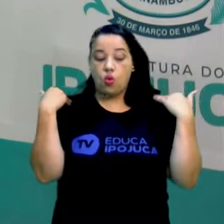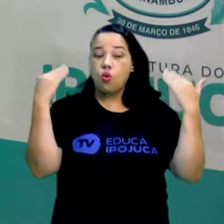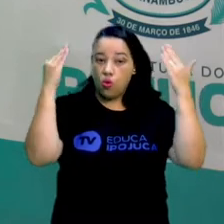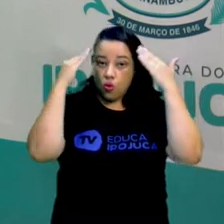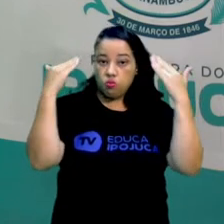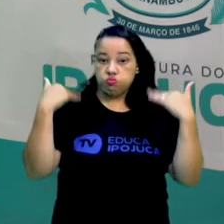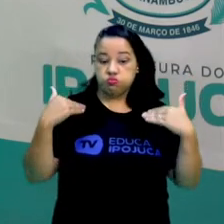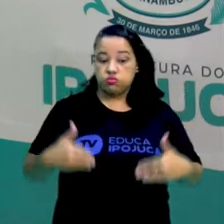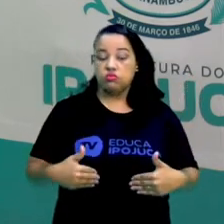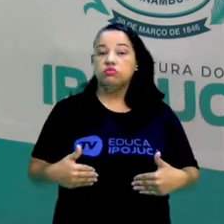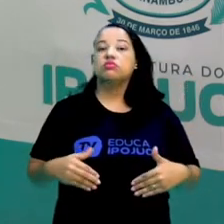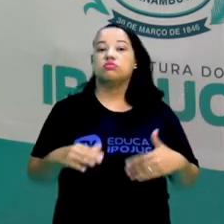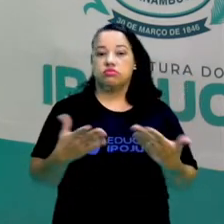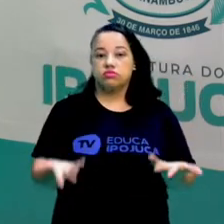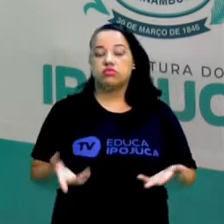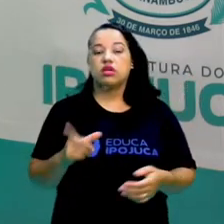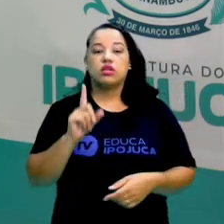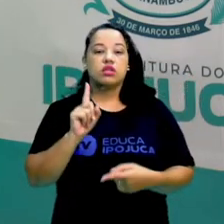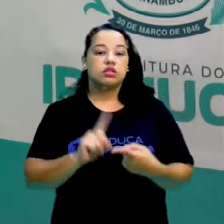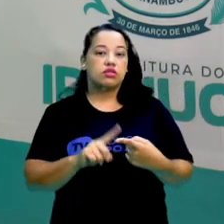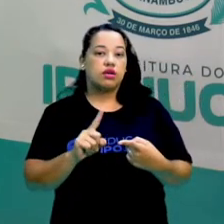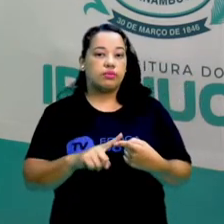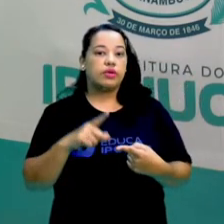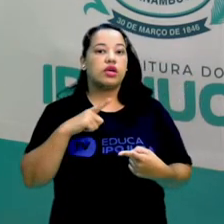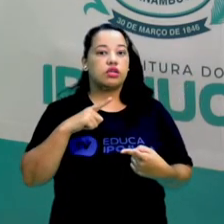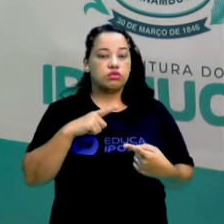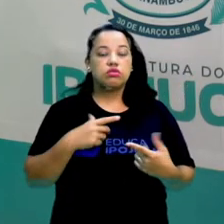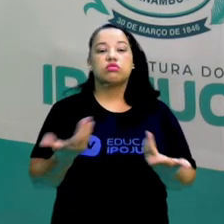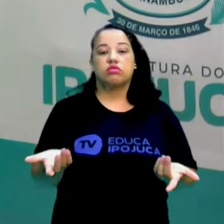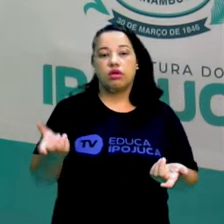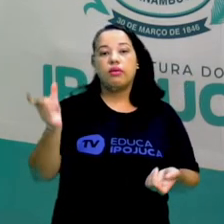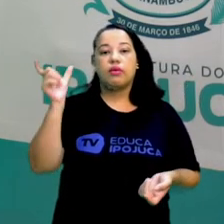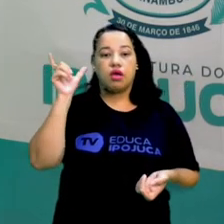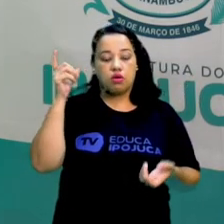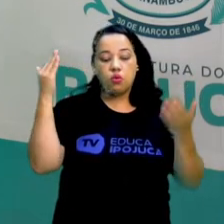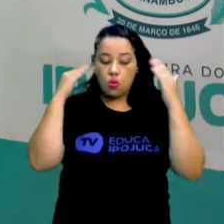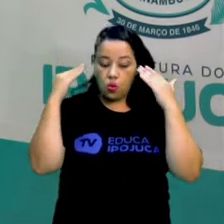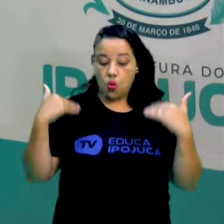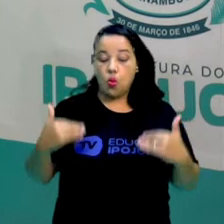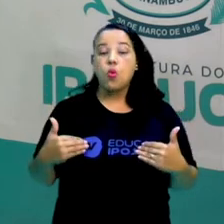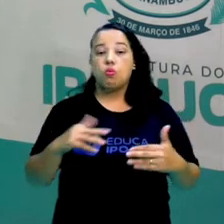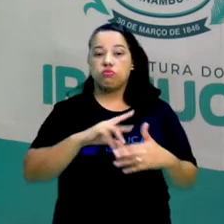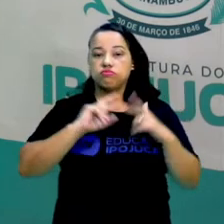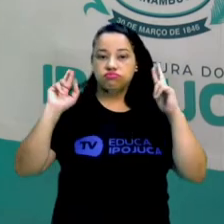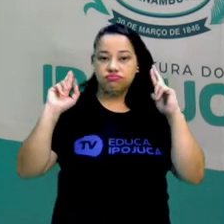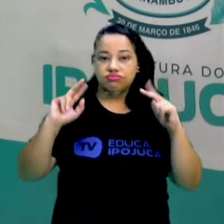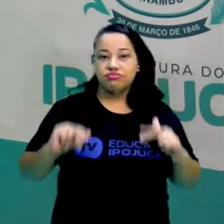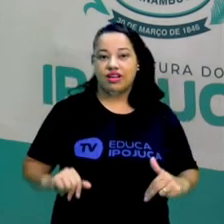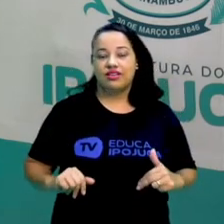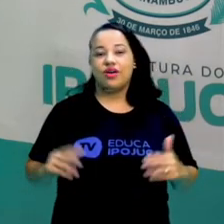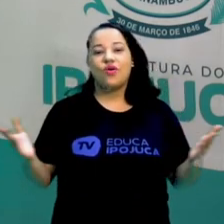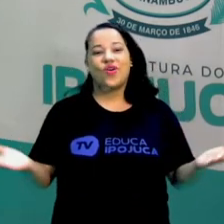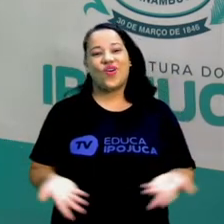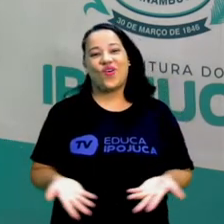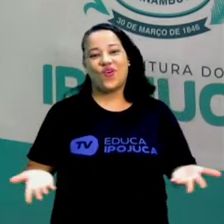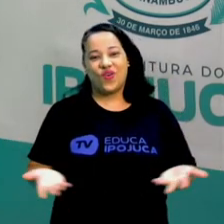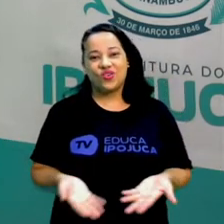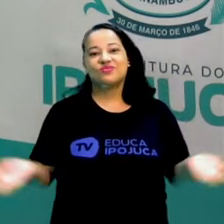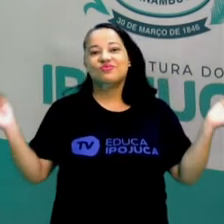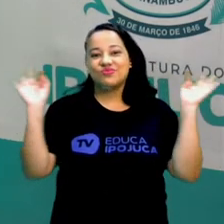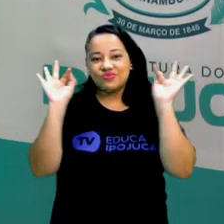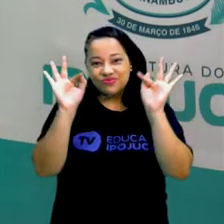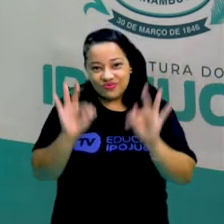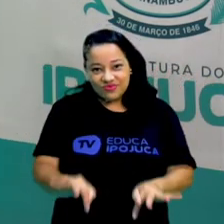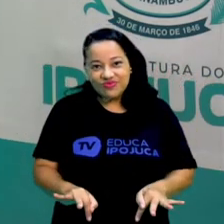Vocês observaram que nesta música também aparecem as partes do corpo, crianças. Legal, né? Por hoje, chegamos ao